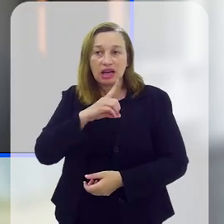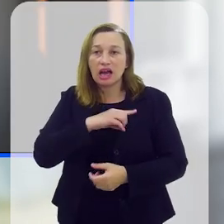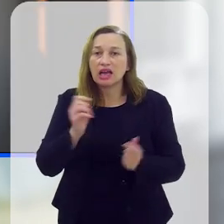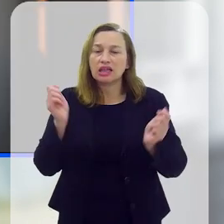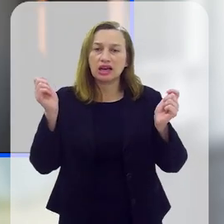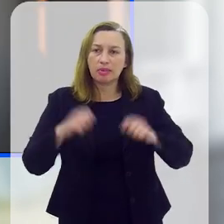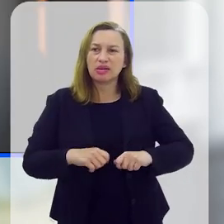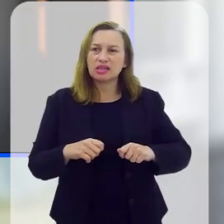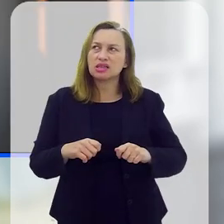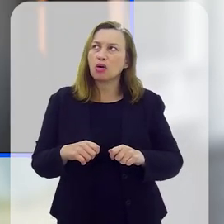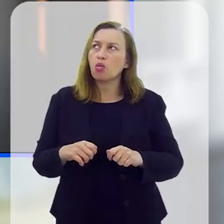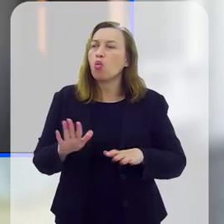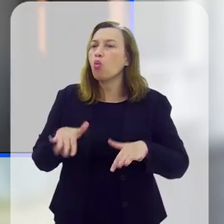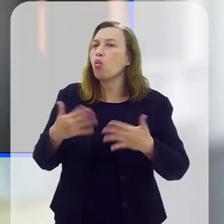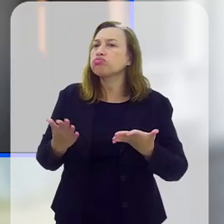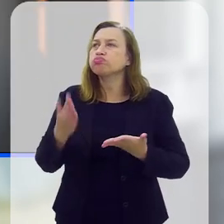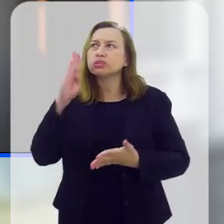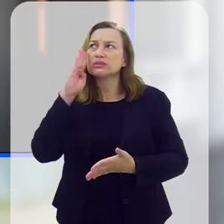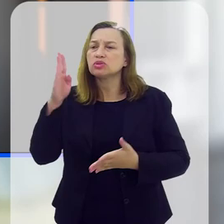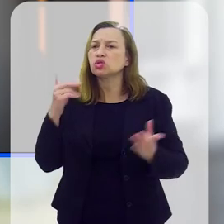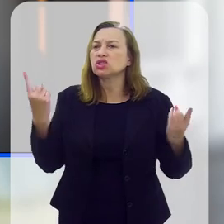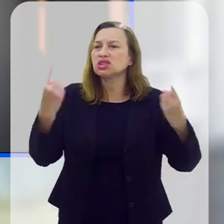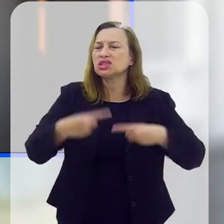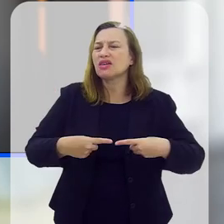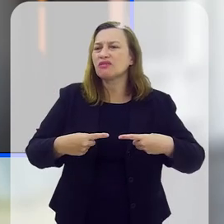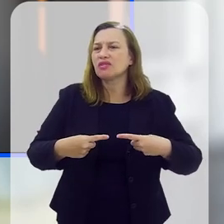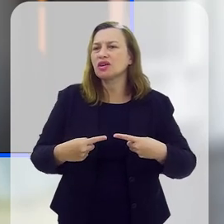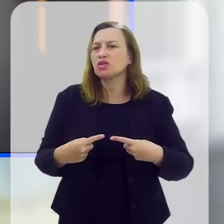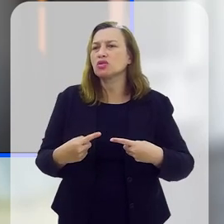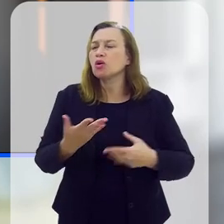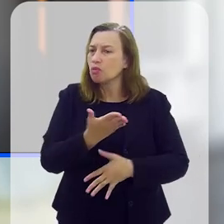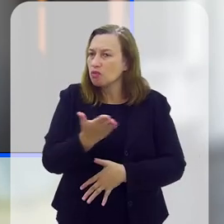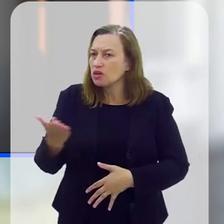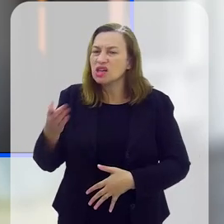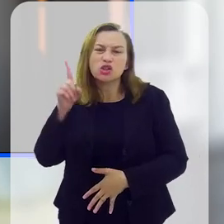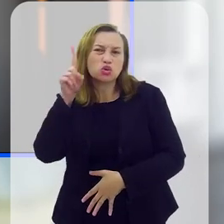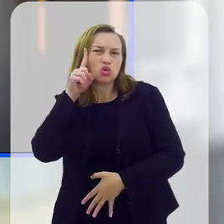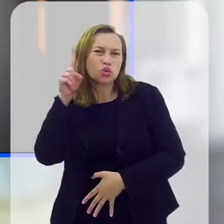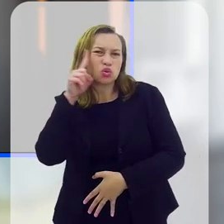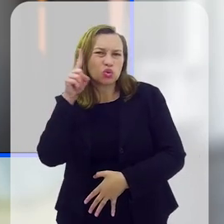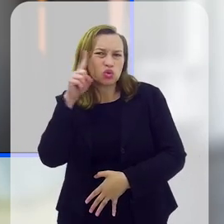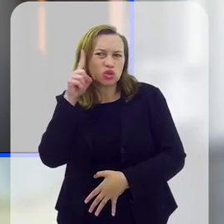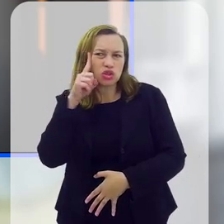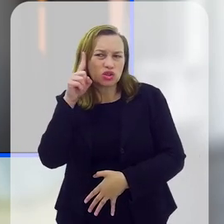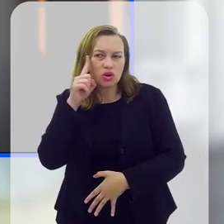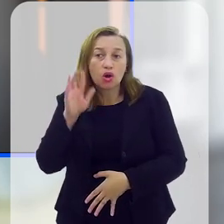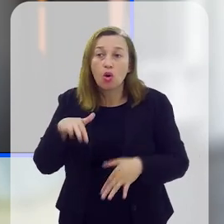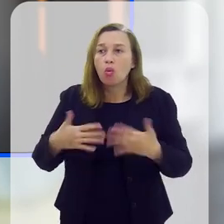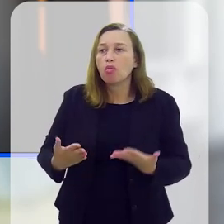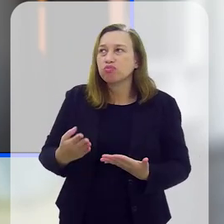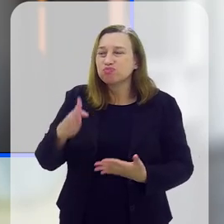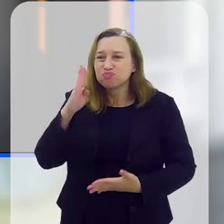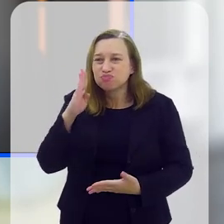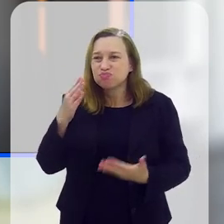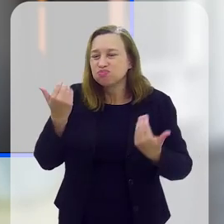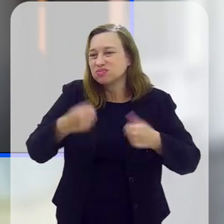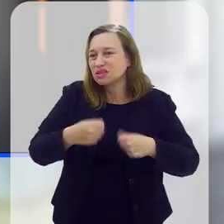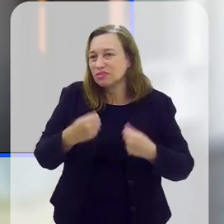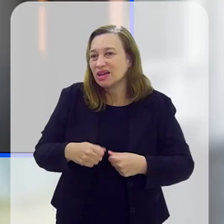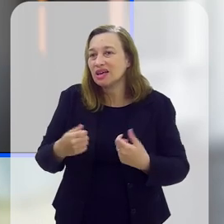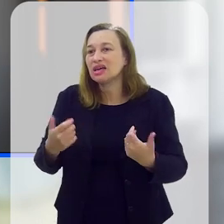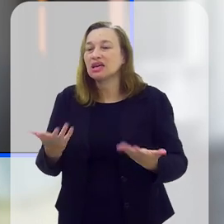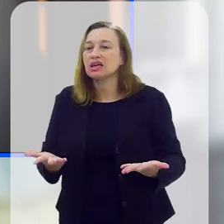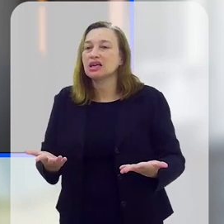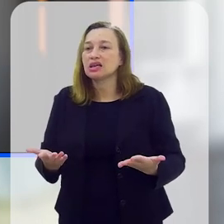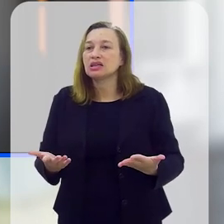delegada, para além da capacitação, quais são os principais desafios enfrentados por vocês no dia a dia? Quais as principais